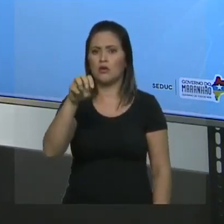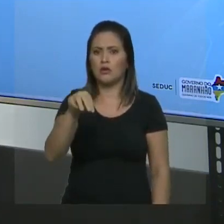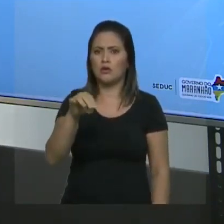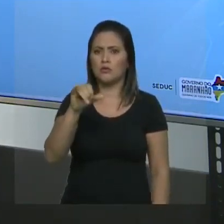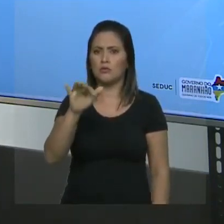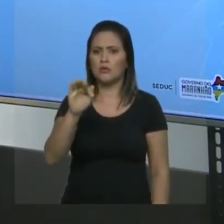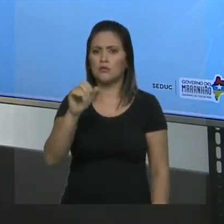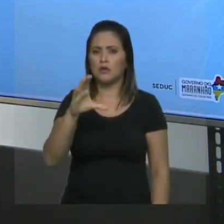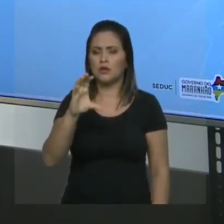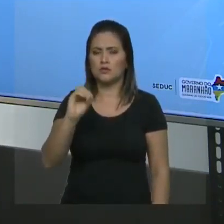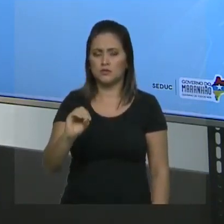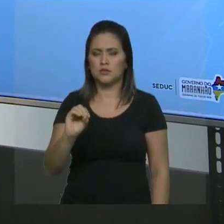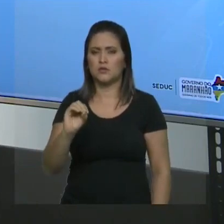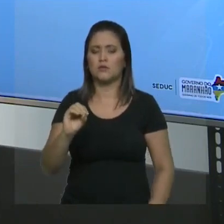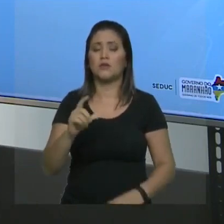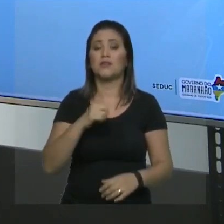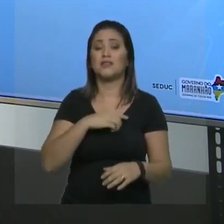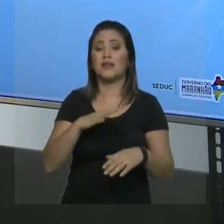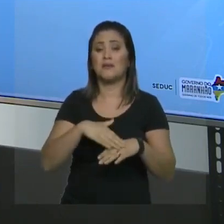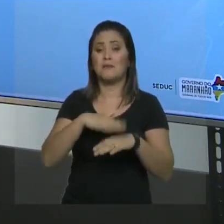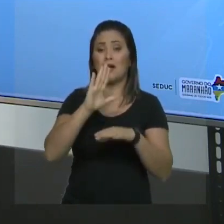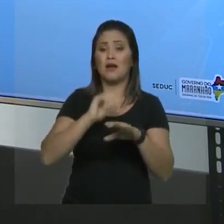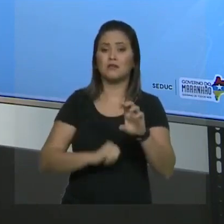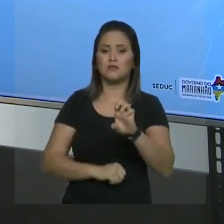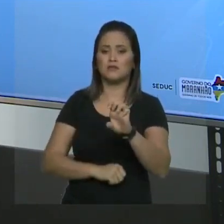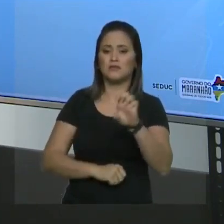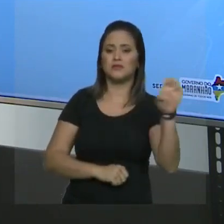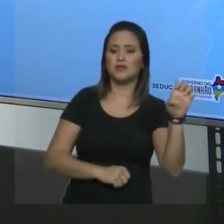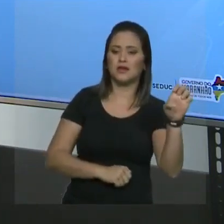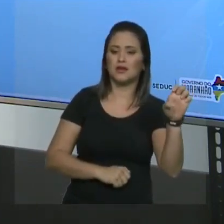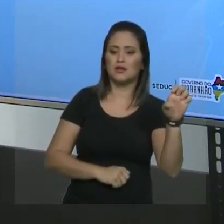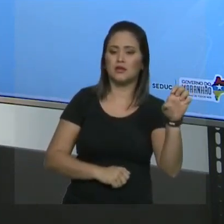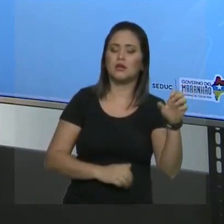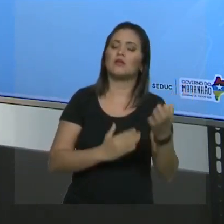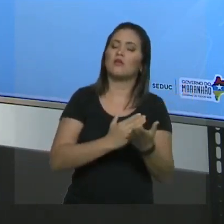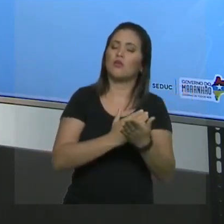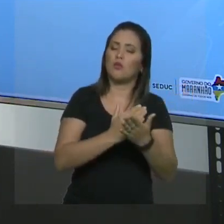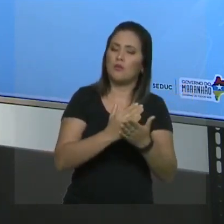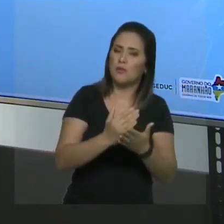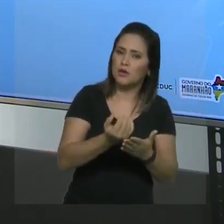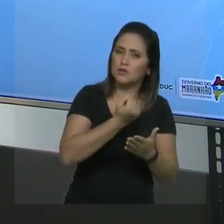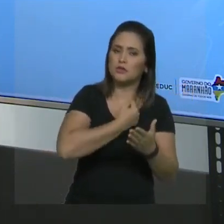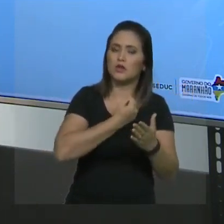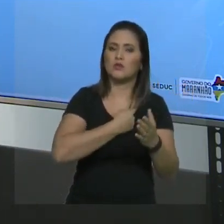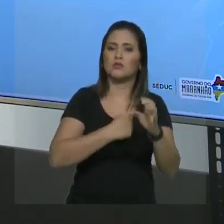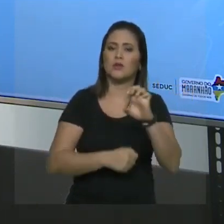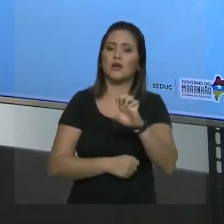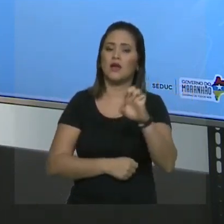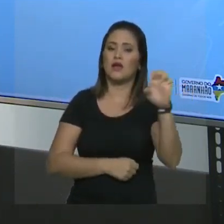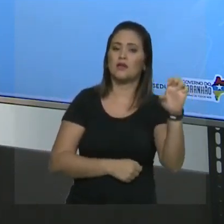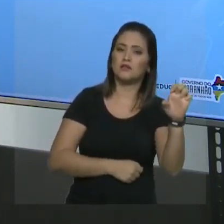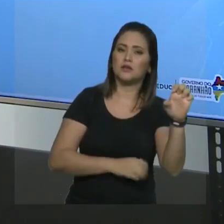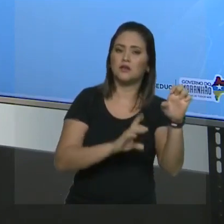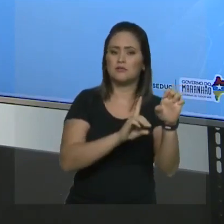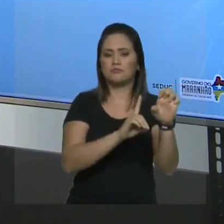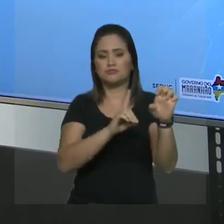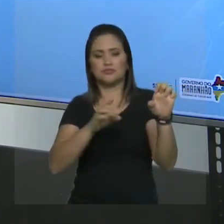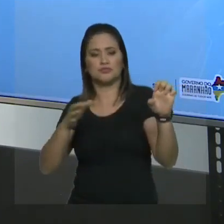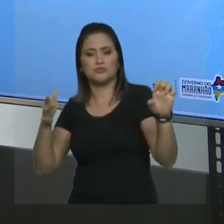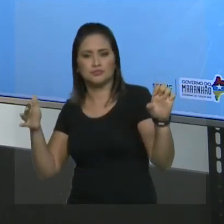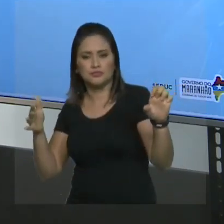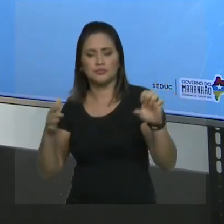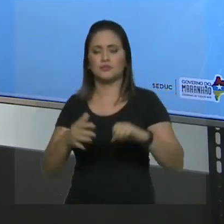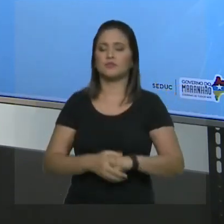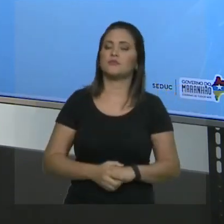estão mais para a esquerda? Consegue ver? Então eu vou numerar da esquerda para a direita. Estou numerando a cadeia principal.